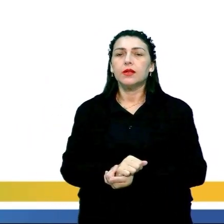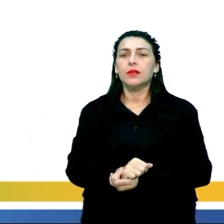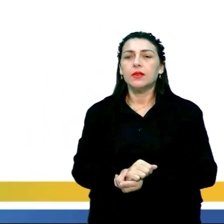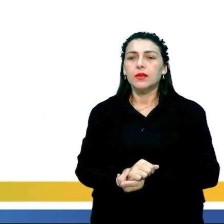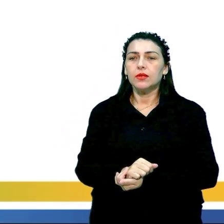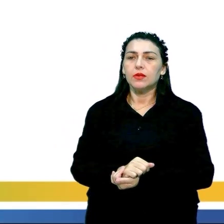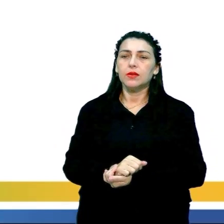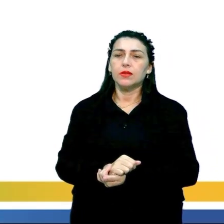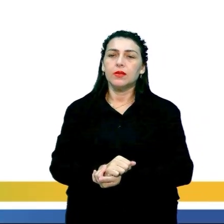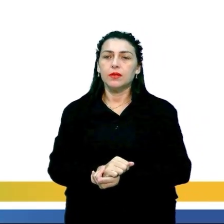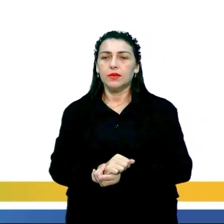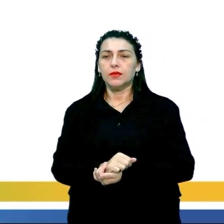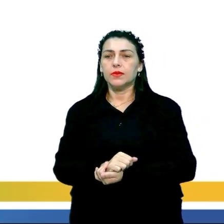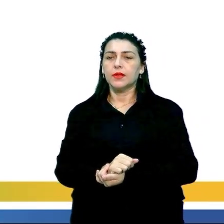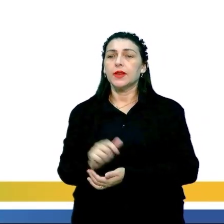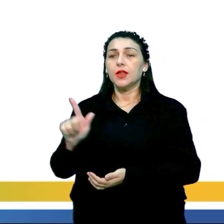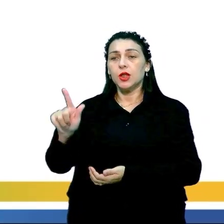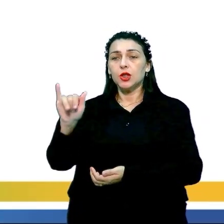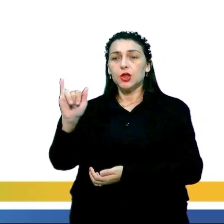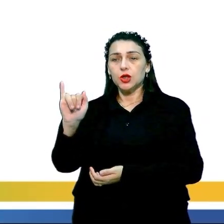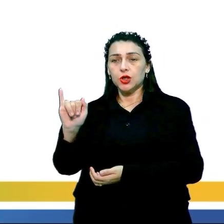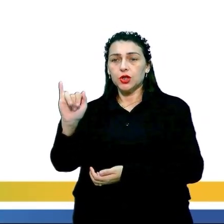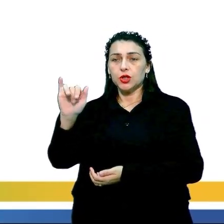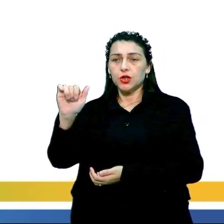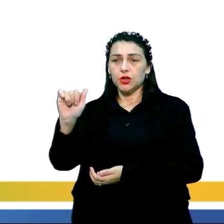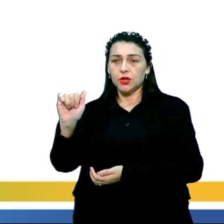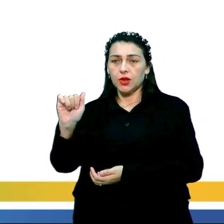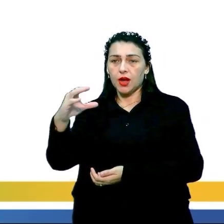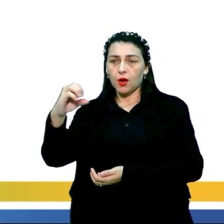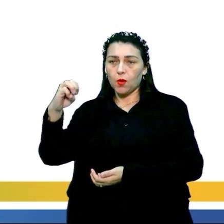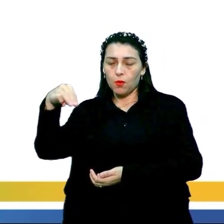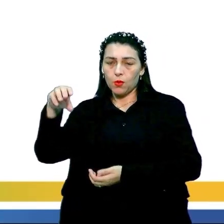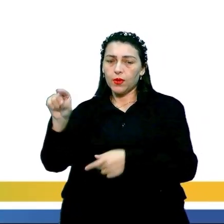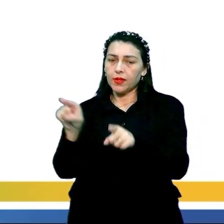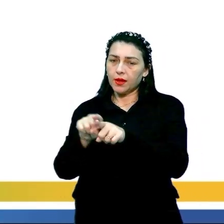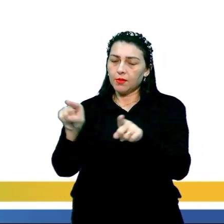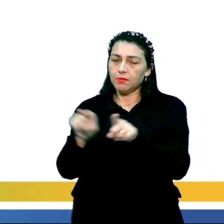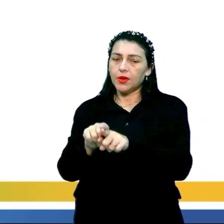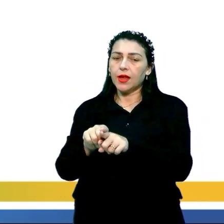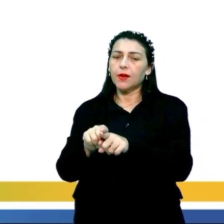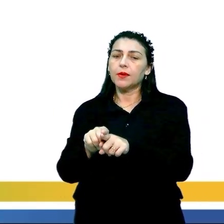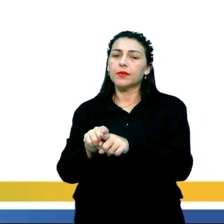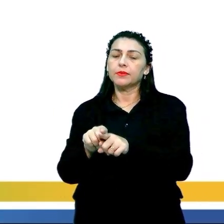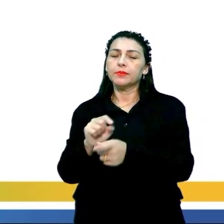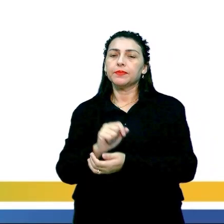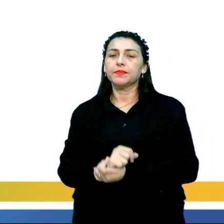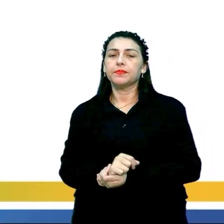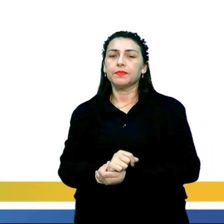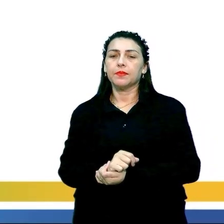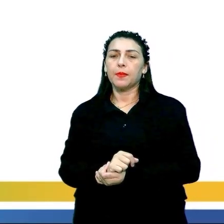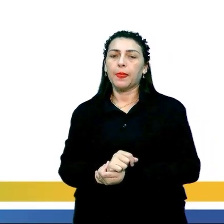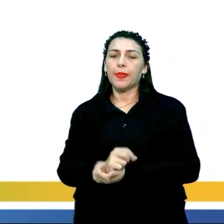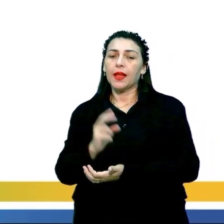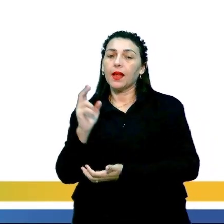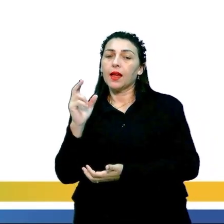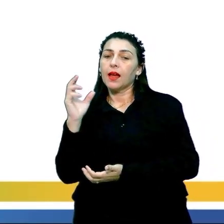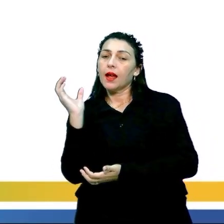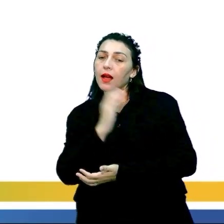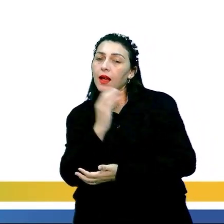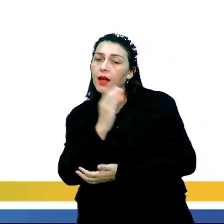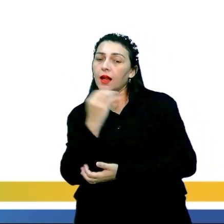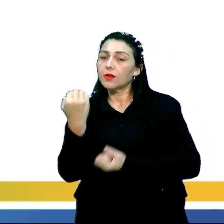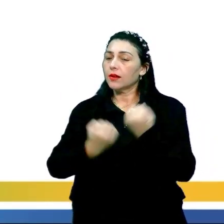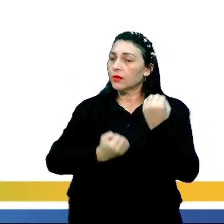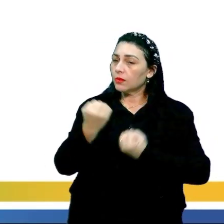e Giacomo Bala. E temos aí uma obra, velocidade do automóvel,